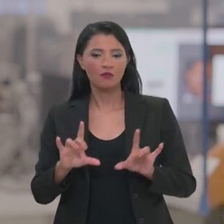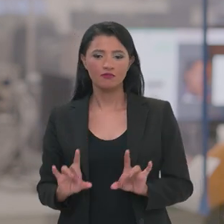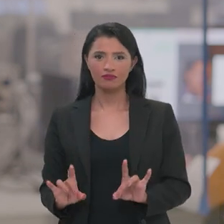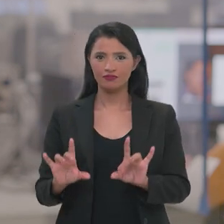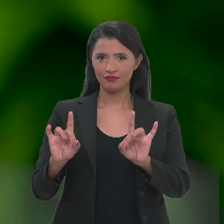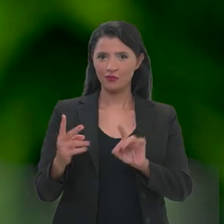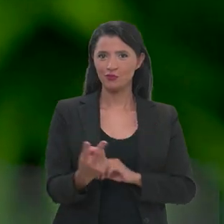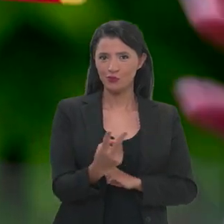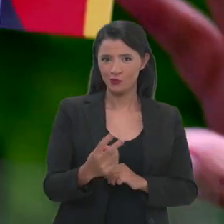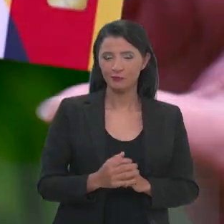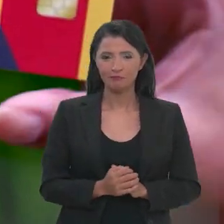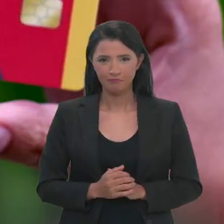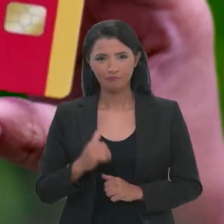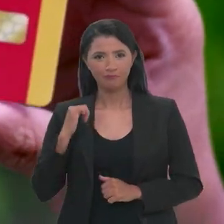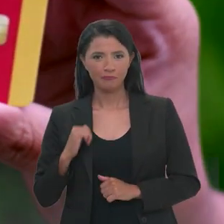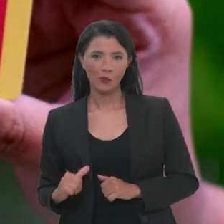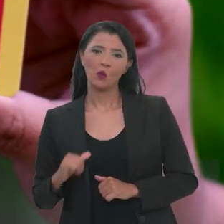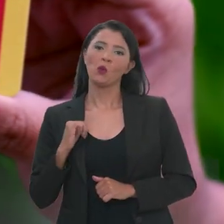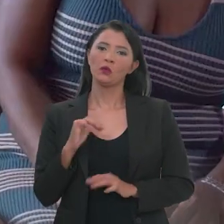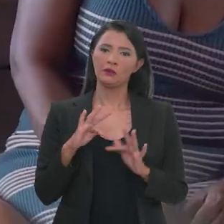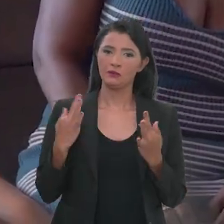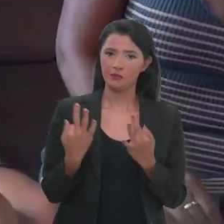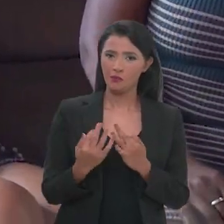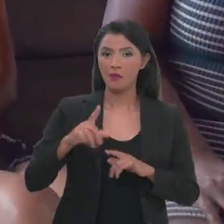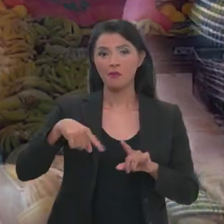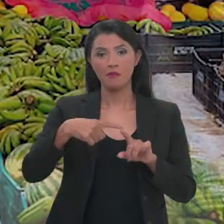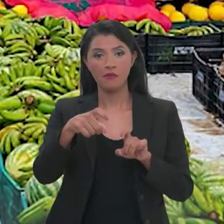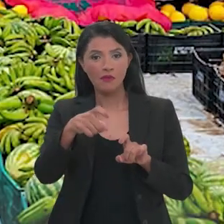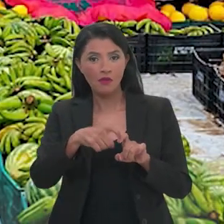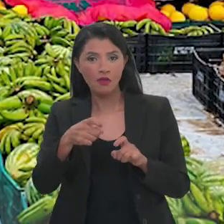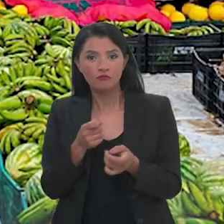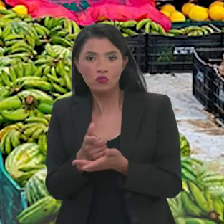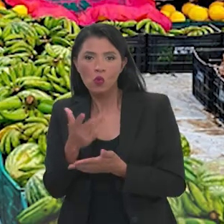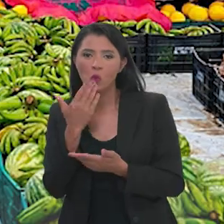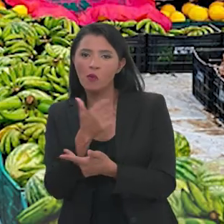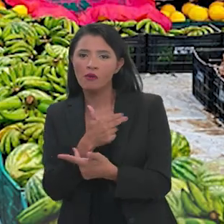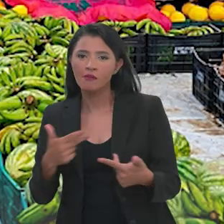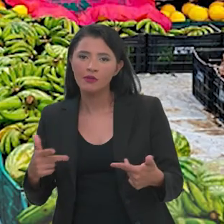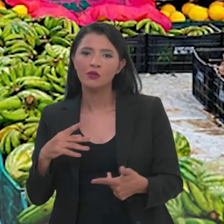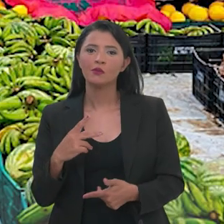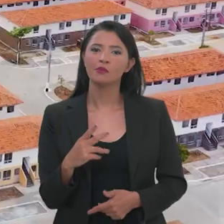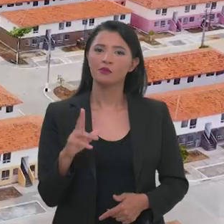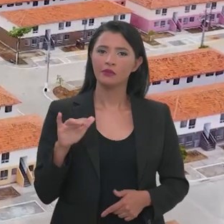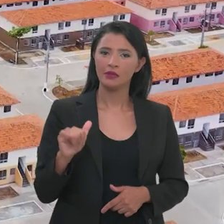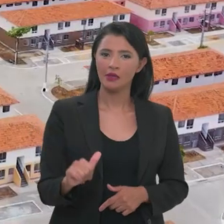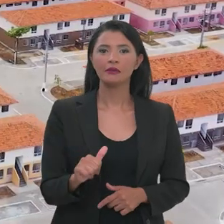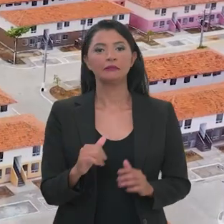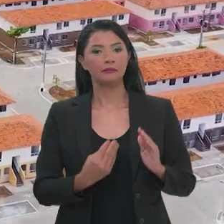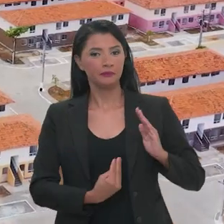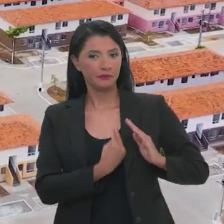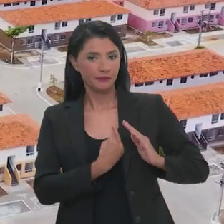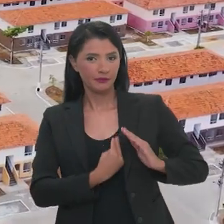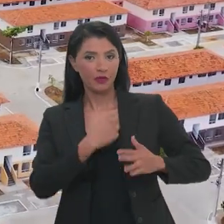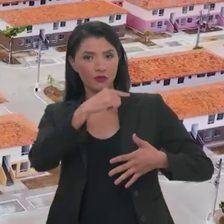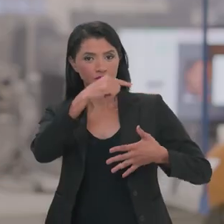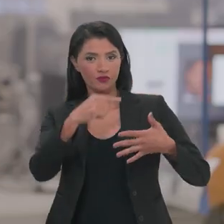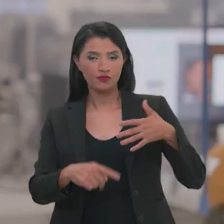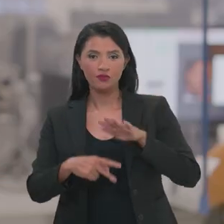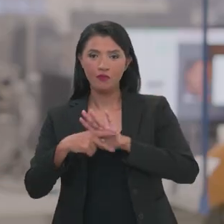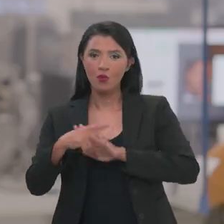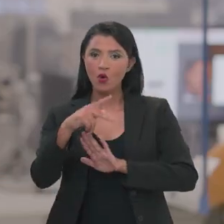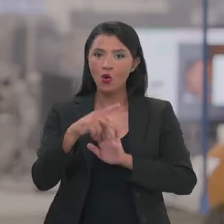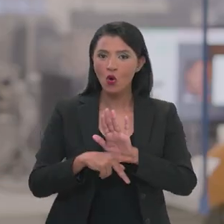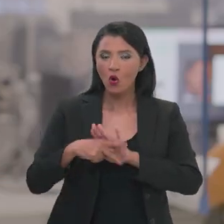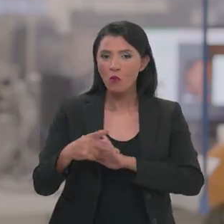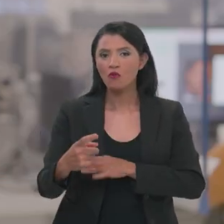destaques. Bolsa Família, Mais Médicos, Programa de Aquisição de Alimentos, Pronace, Minha Casa Minha Vida. Essas são